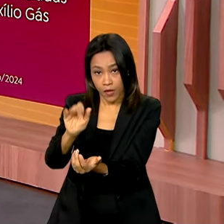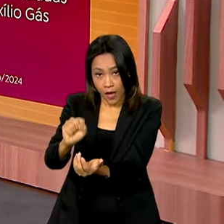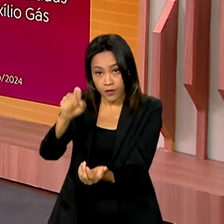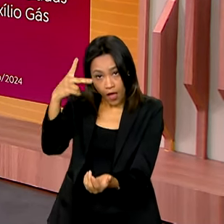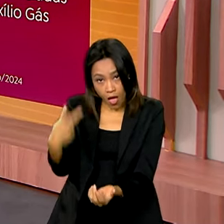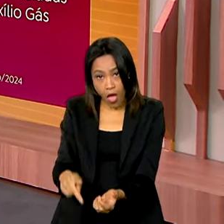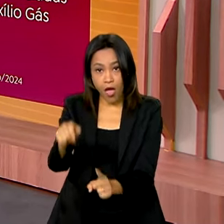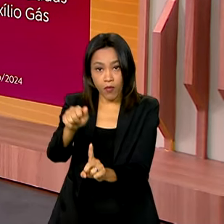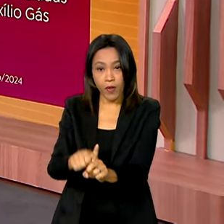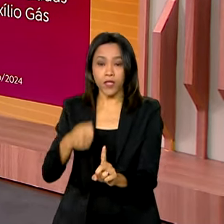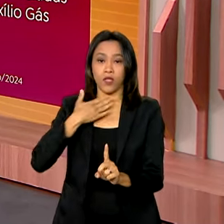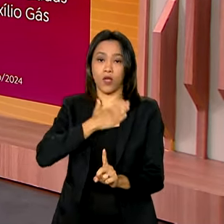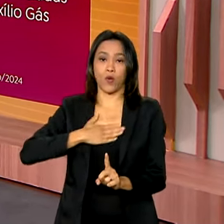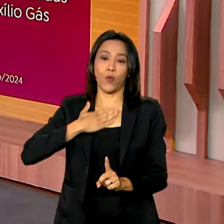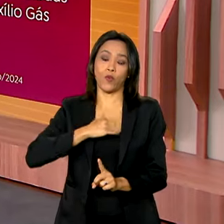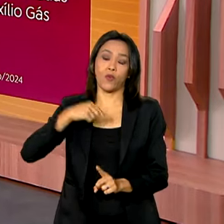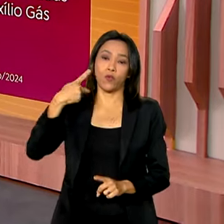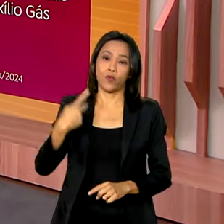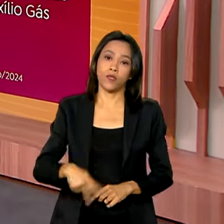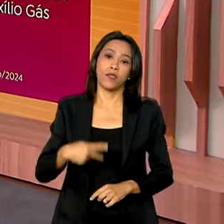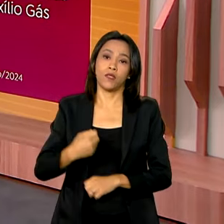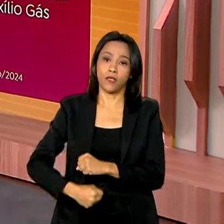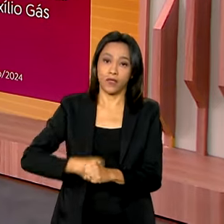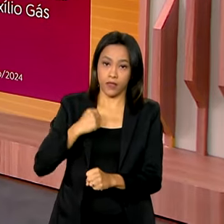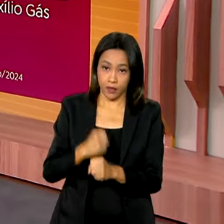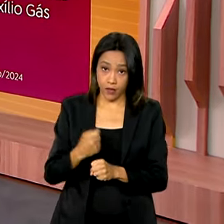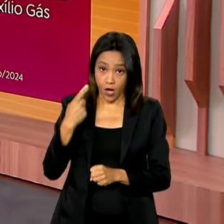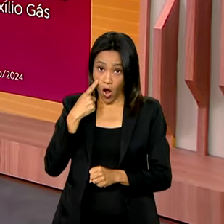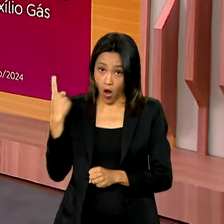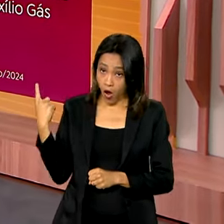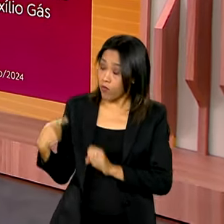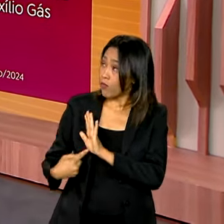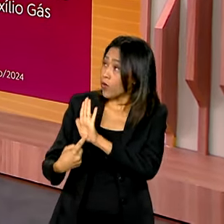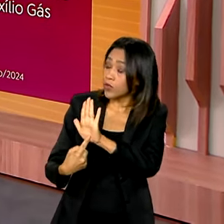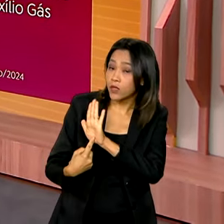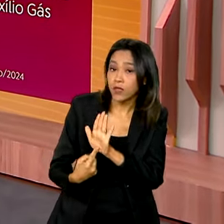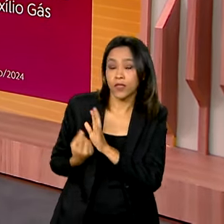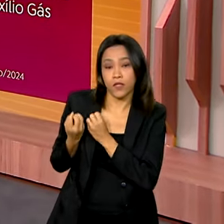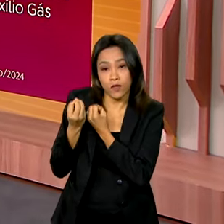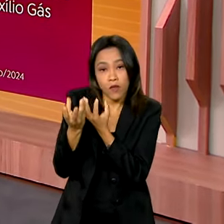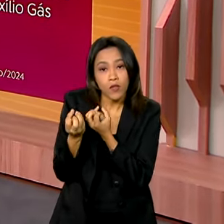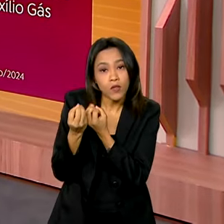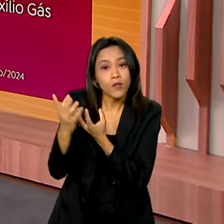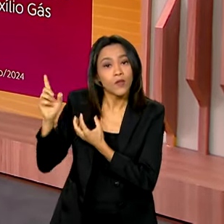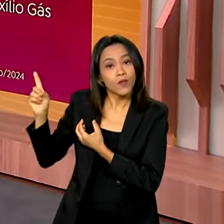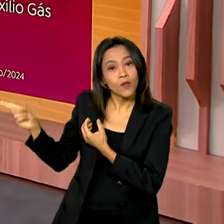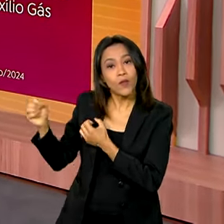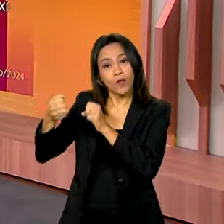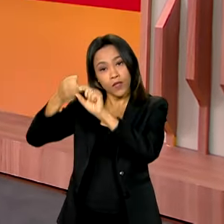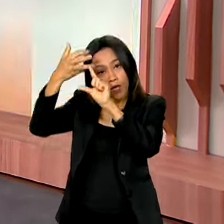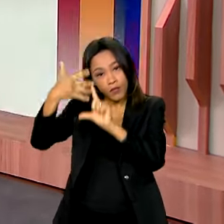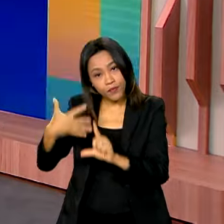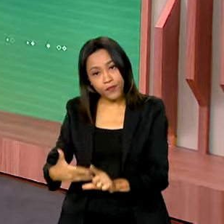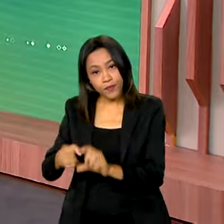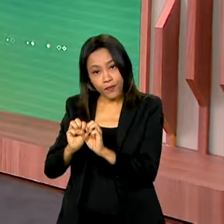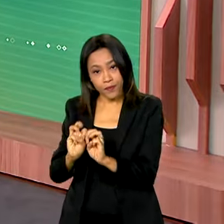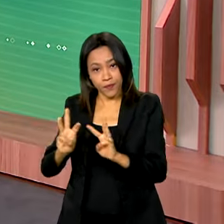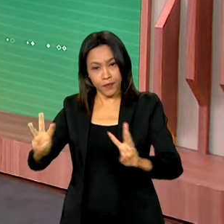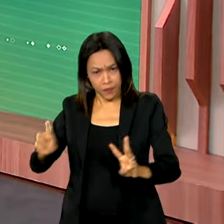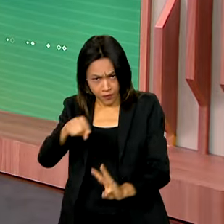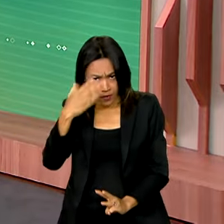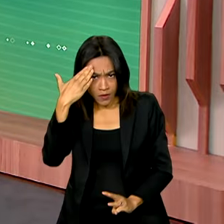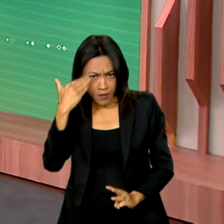sobre Carnaubal, no Ceará. Nós trazemos aí as informações do Comunica.br. E você sabe que